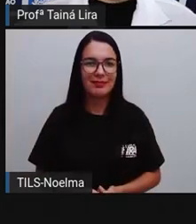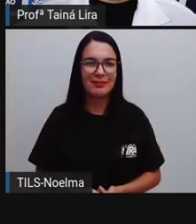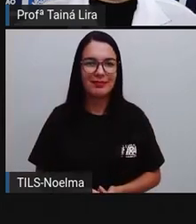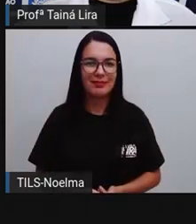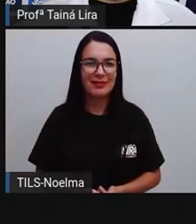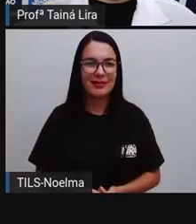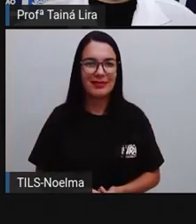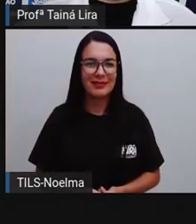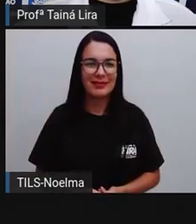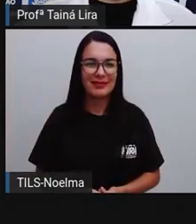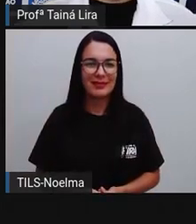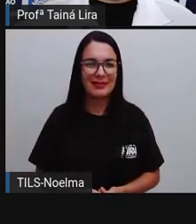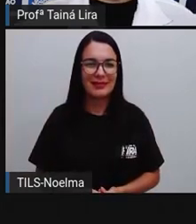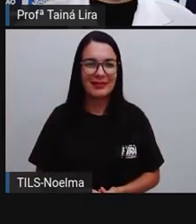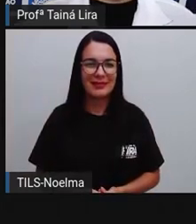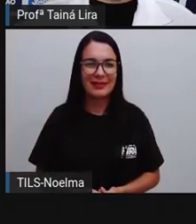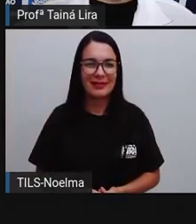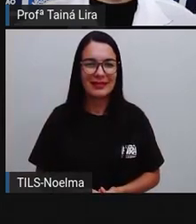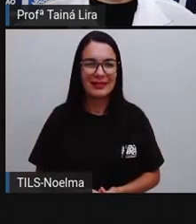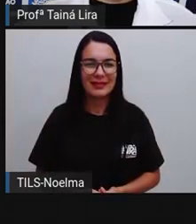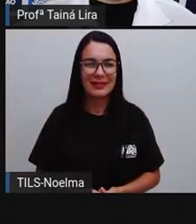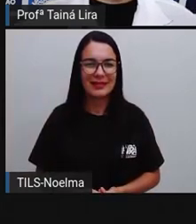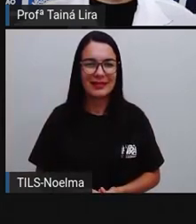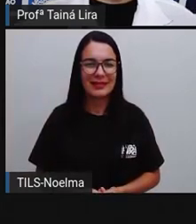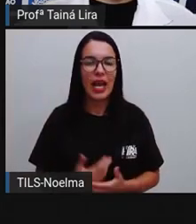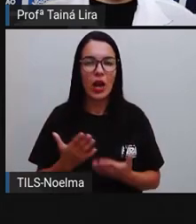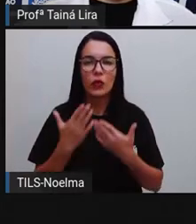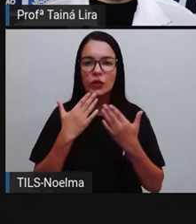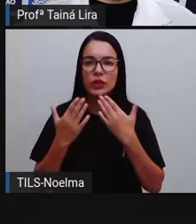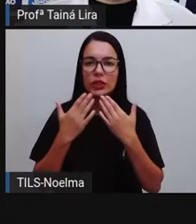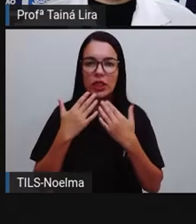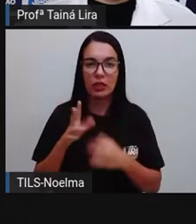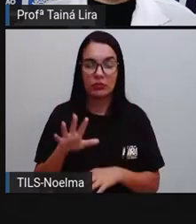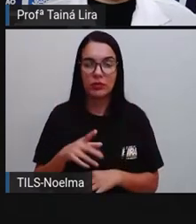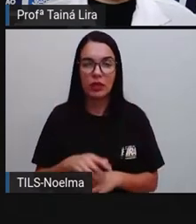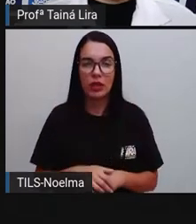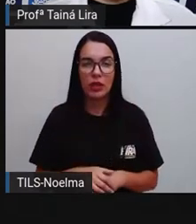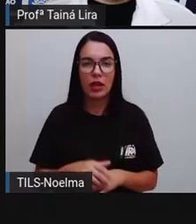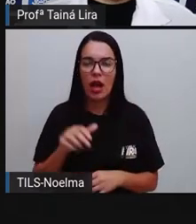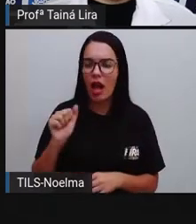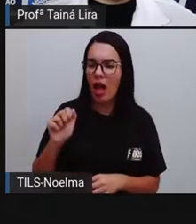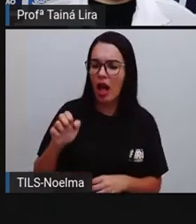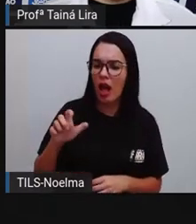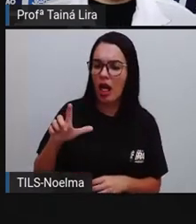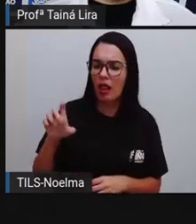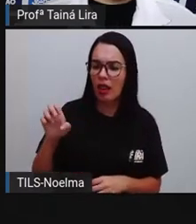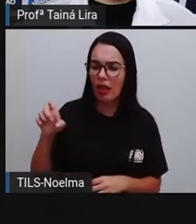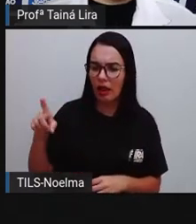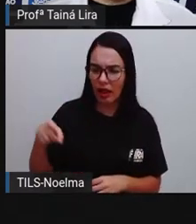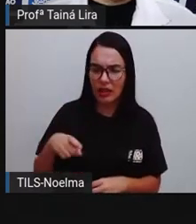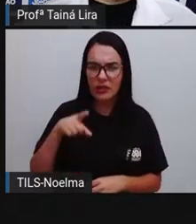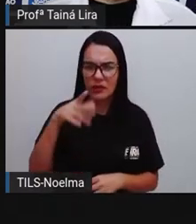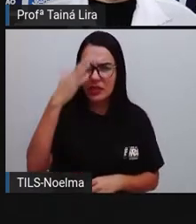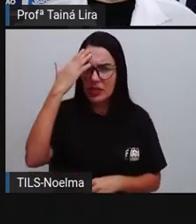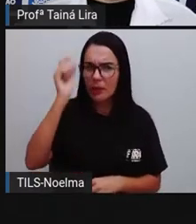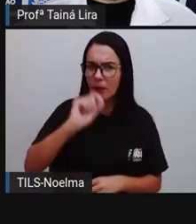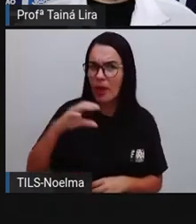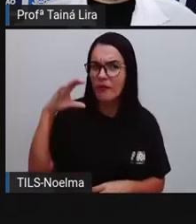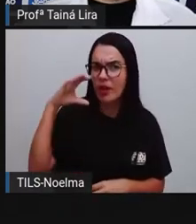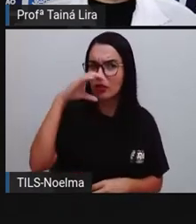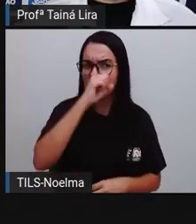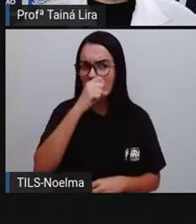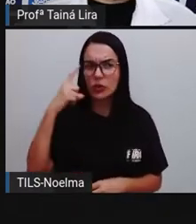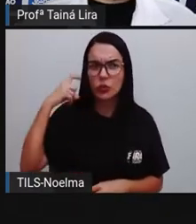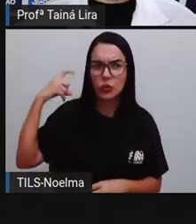Então, olha lá o diálogo dos alunos do segundo ano. Alex, você sabia que a velocidade do som é de